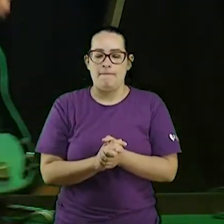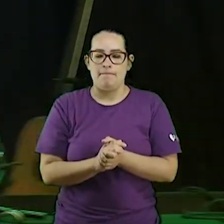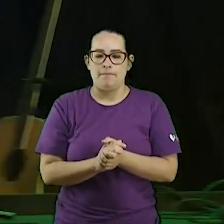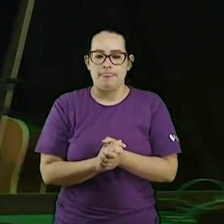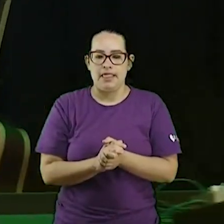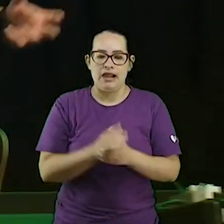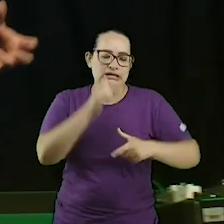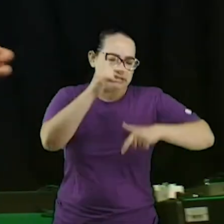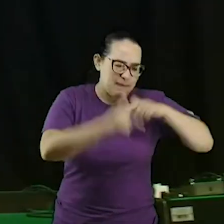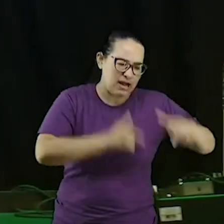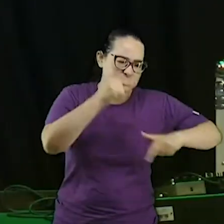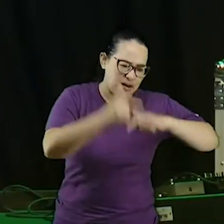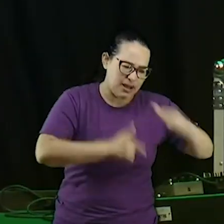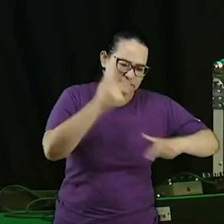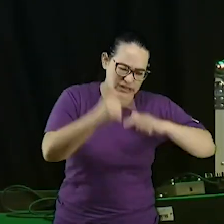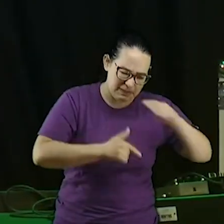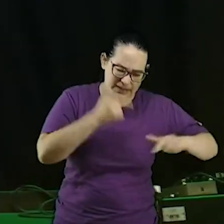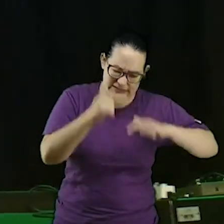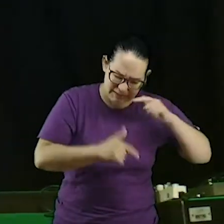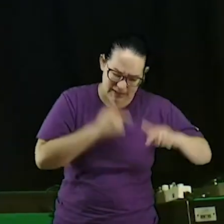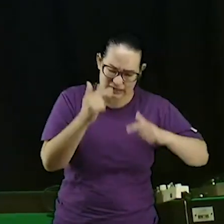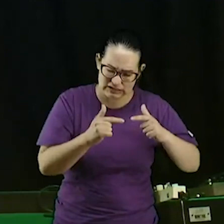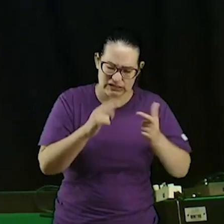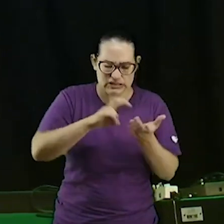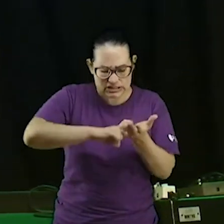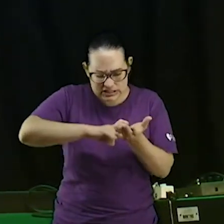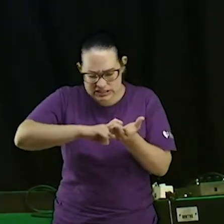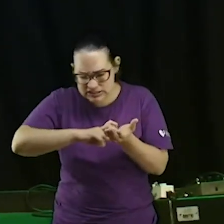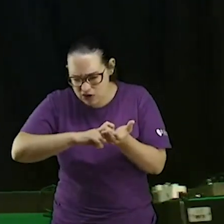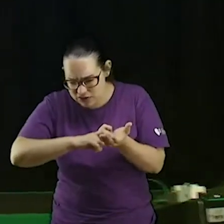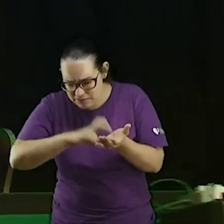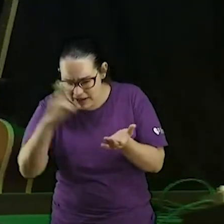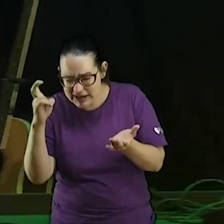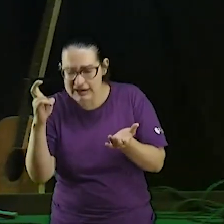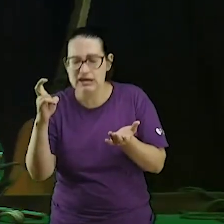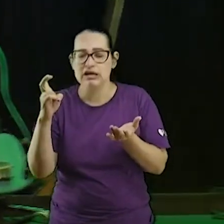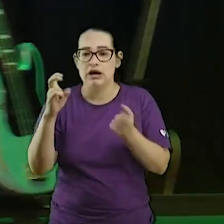um trabalho tão duro, você acorda cedo, você prepara o café da manhã,